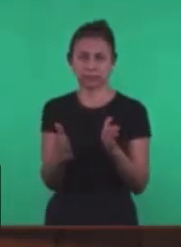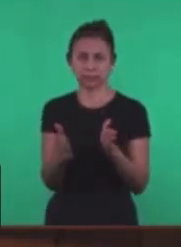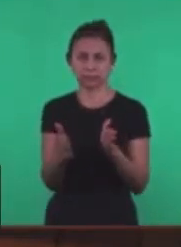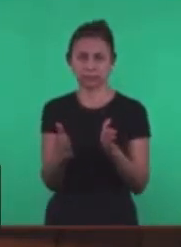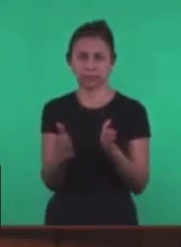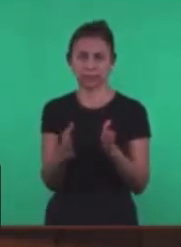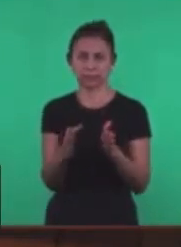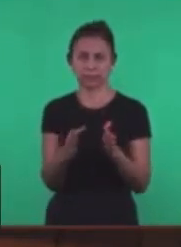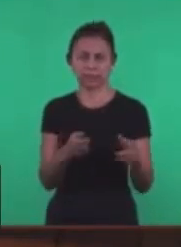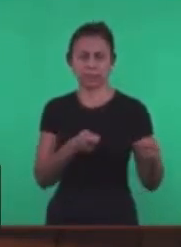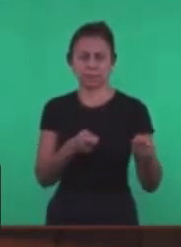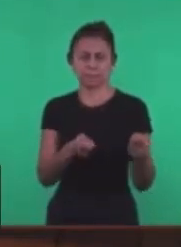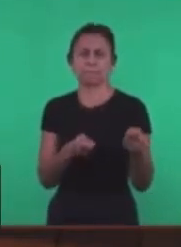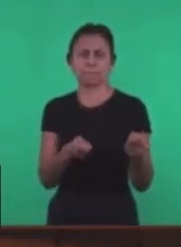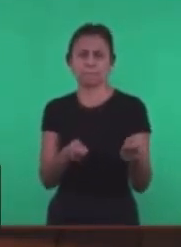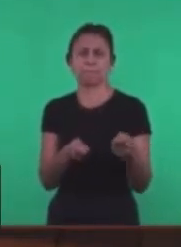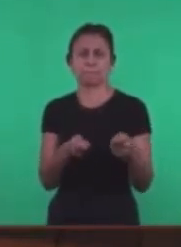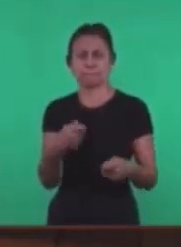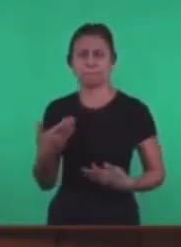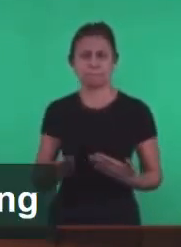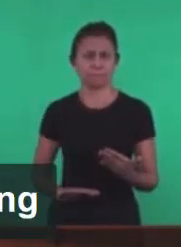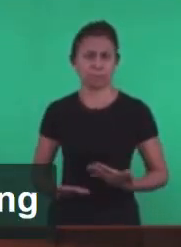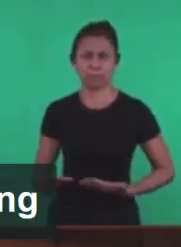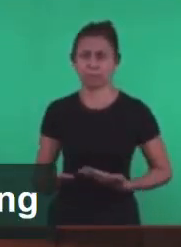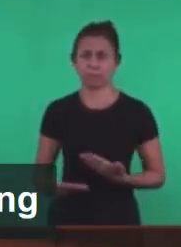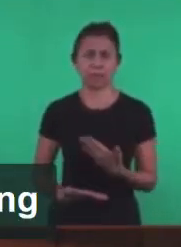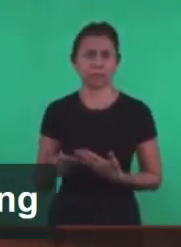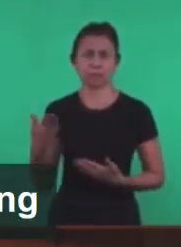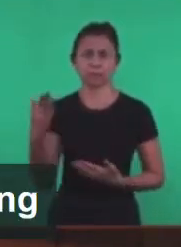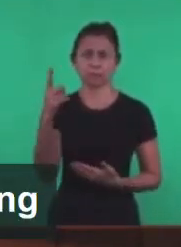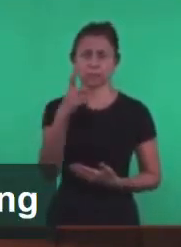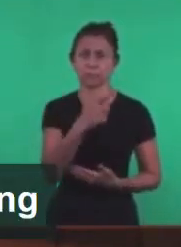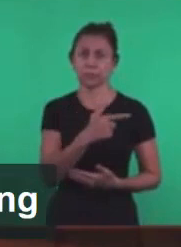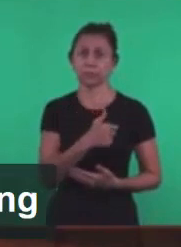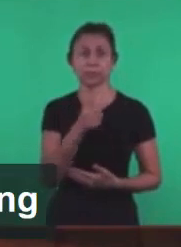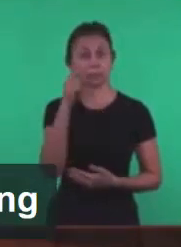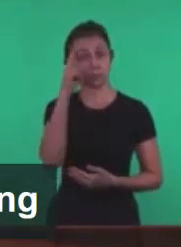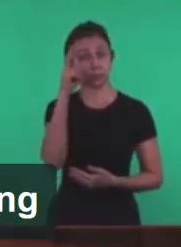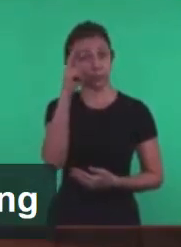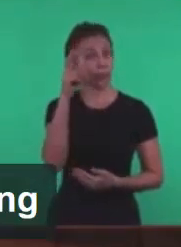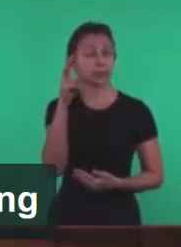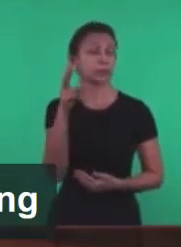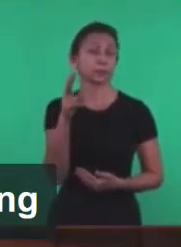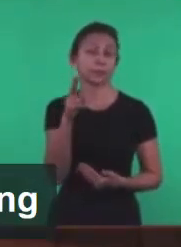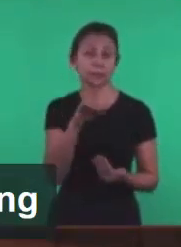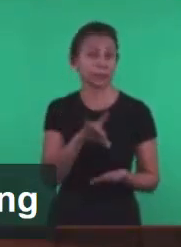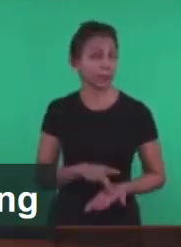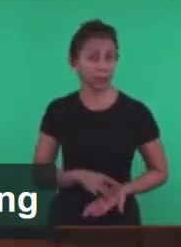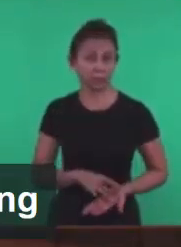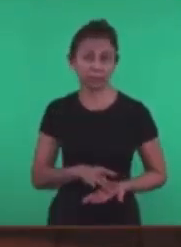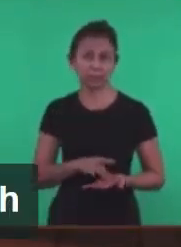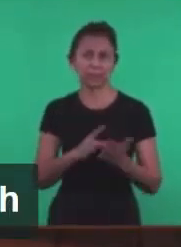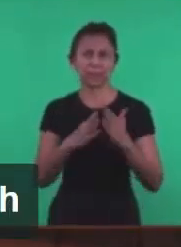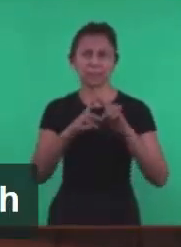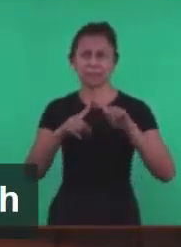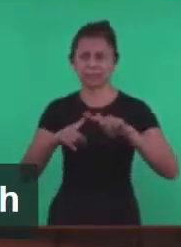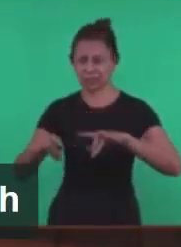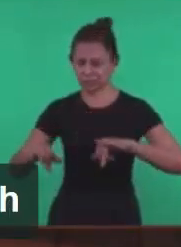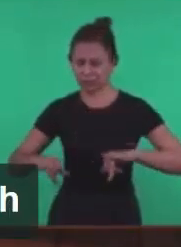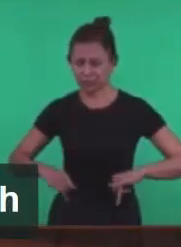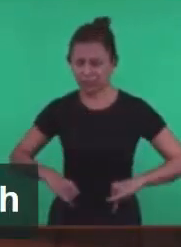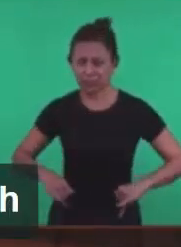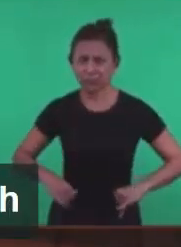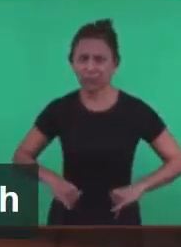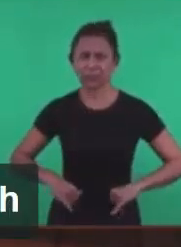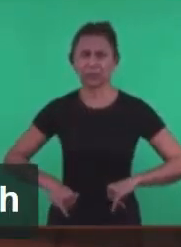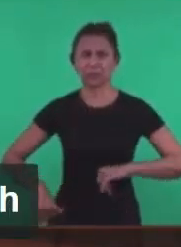As grandes perseguições Que estão Anotadas Na história A igreja Do sofrimento A igreja Que vai